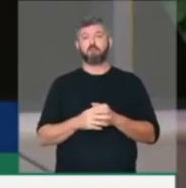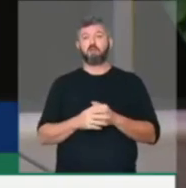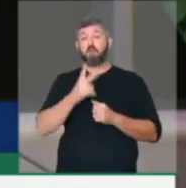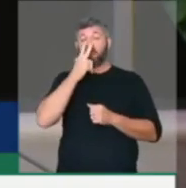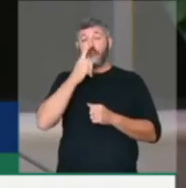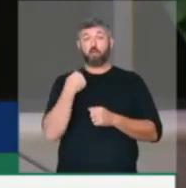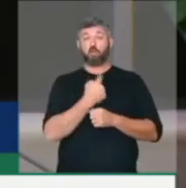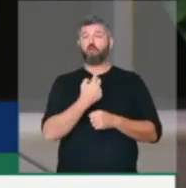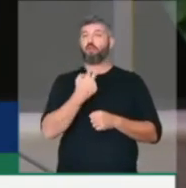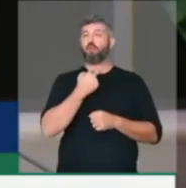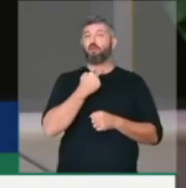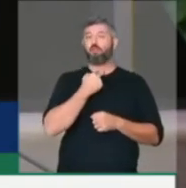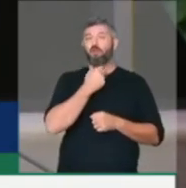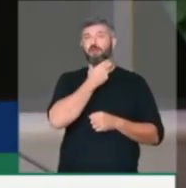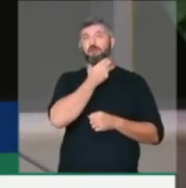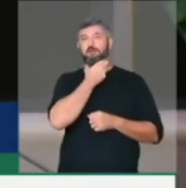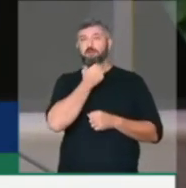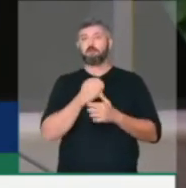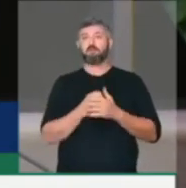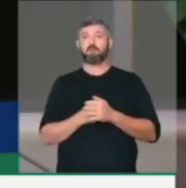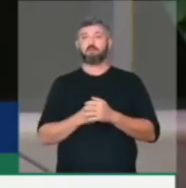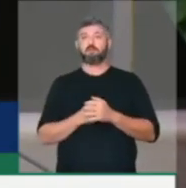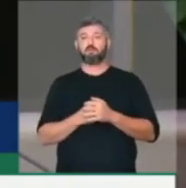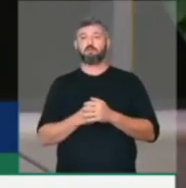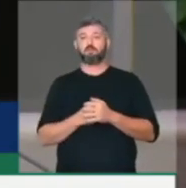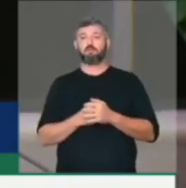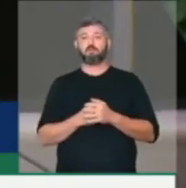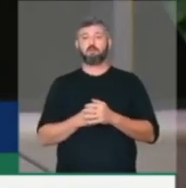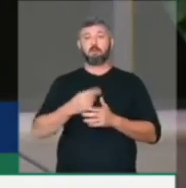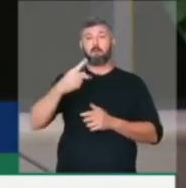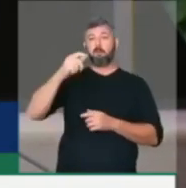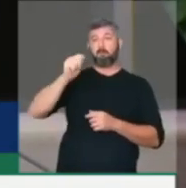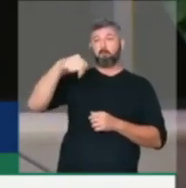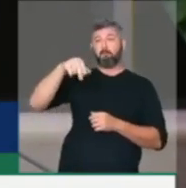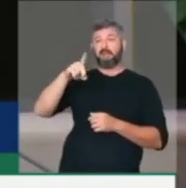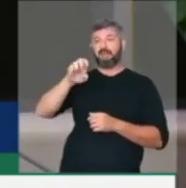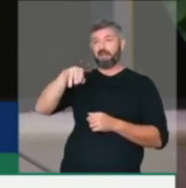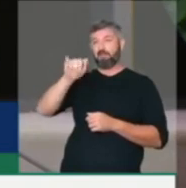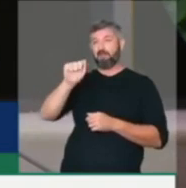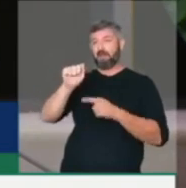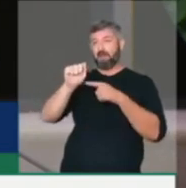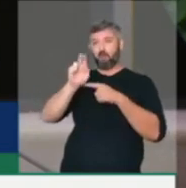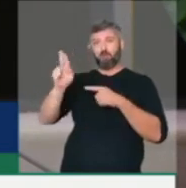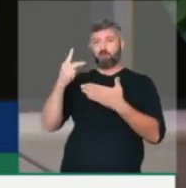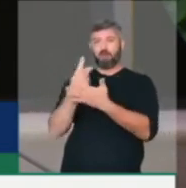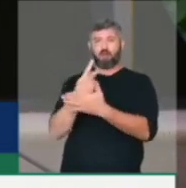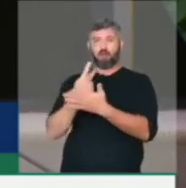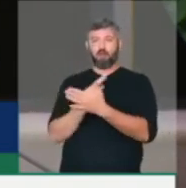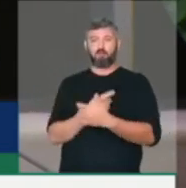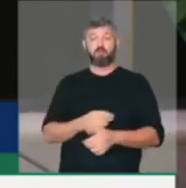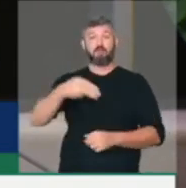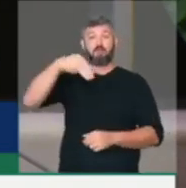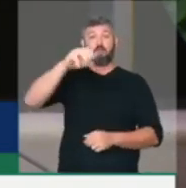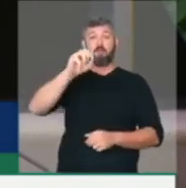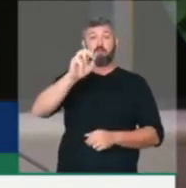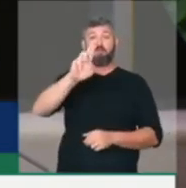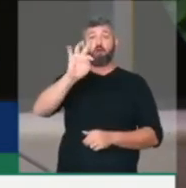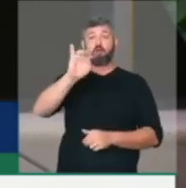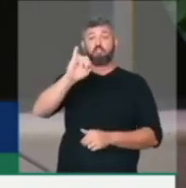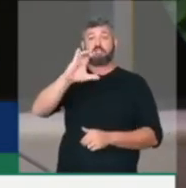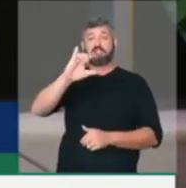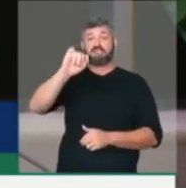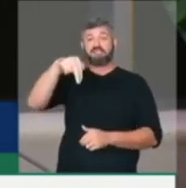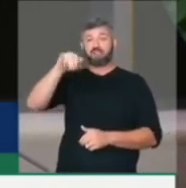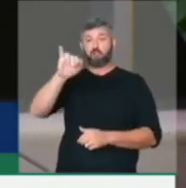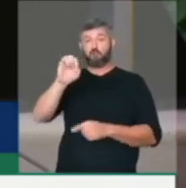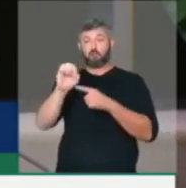Não deveríamos, deputado Antônio, chamar de pandemia, deveríamos chamar de morticínio, porque pandemia é